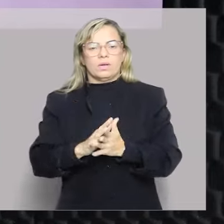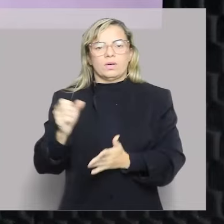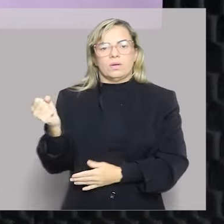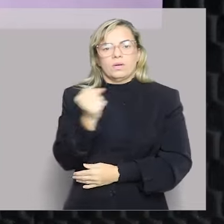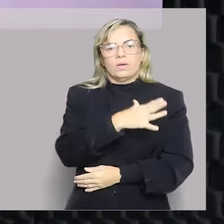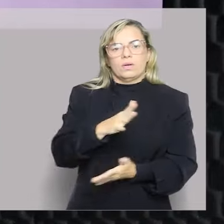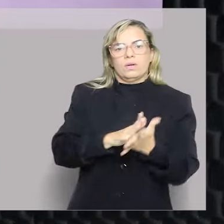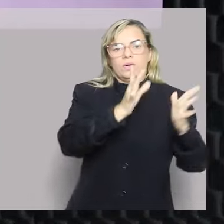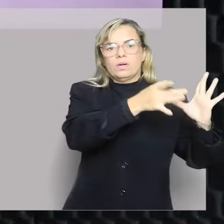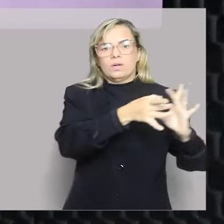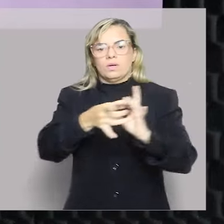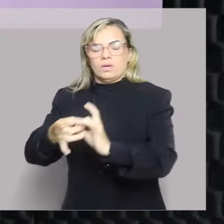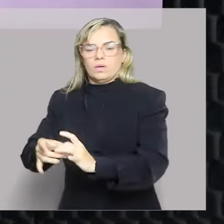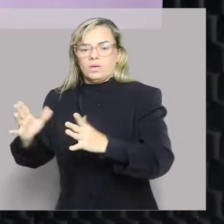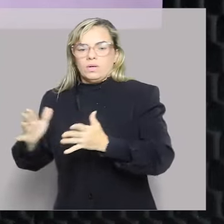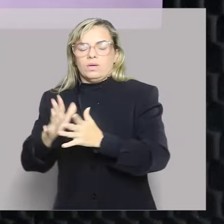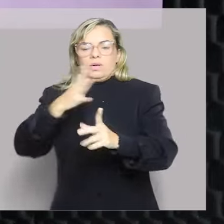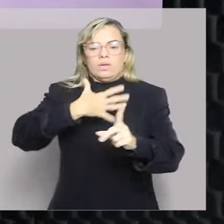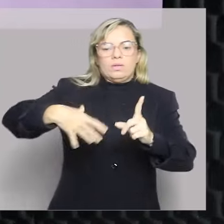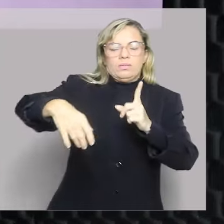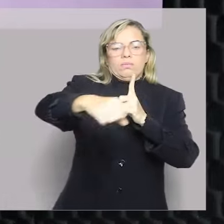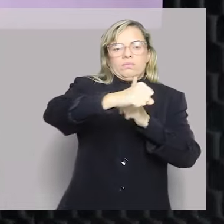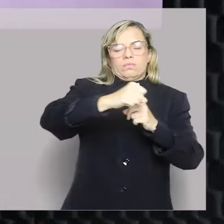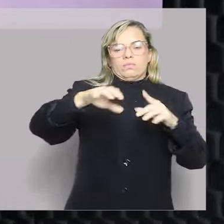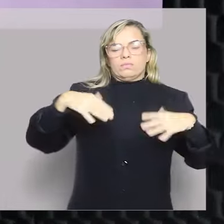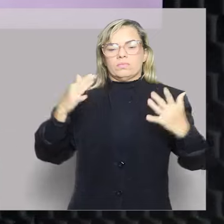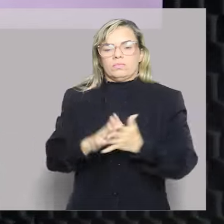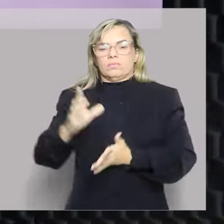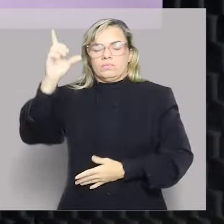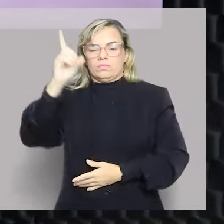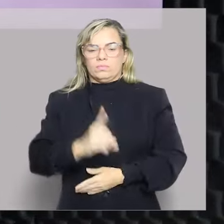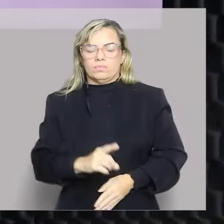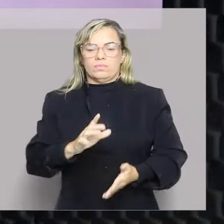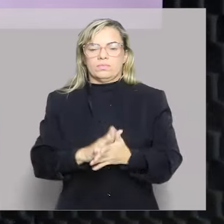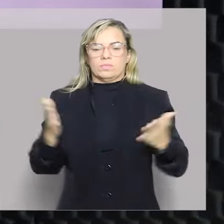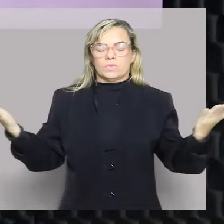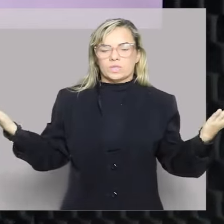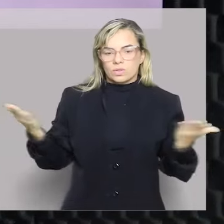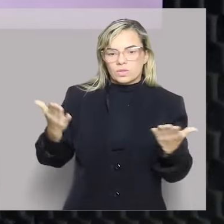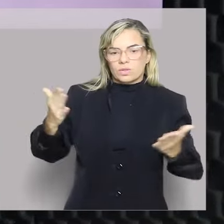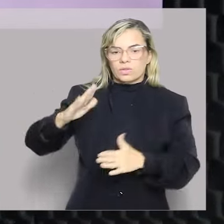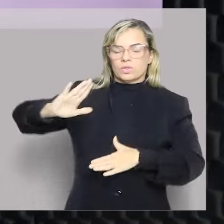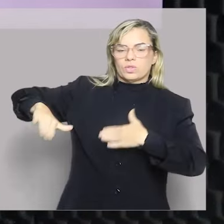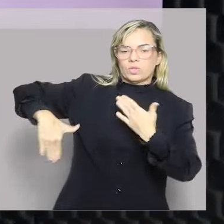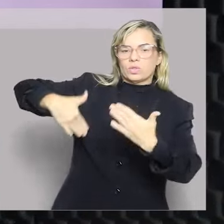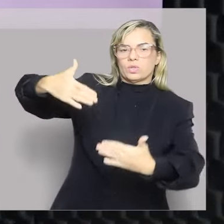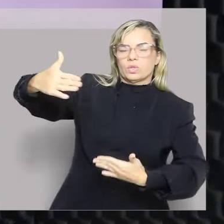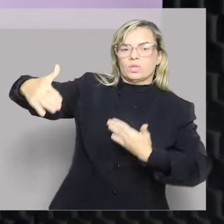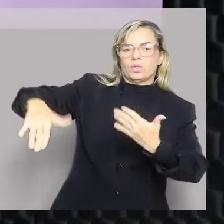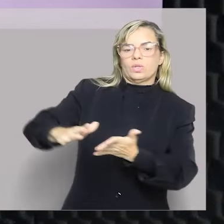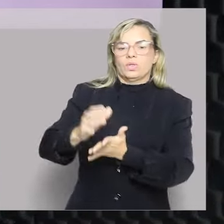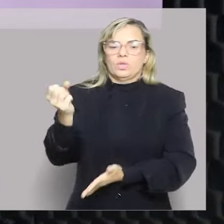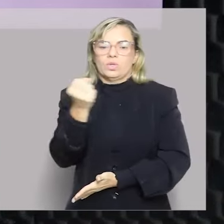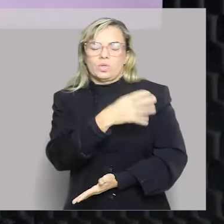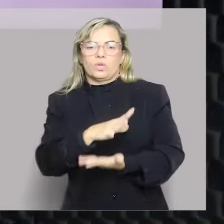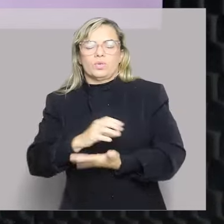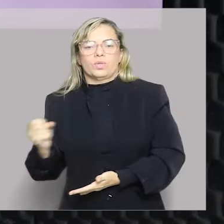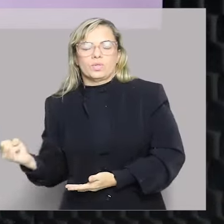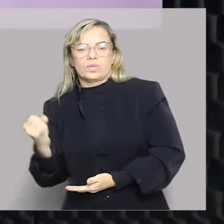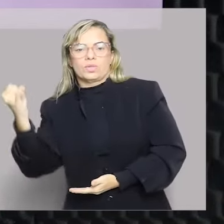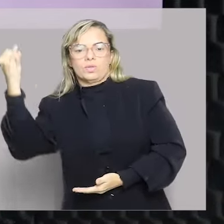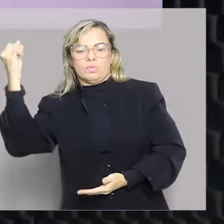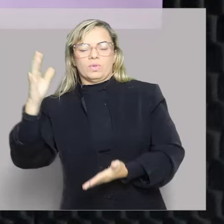realidades sociais. Então, isso quer dizer que, nos dias de hoje, a gente continua criando novos direitos fundamentais.